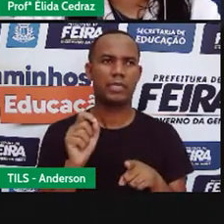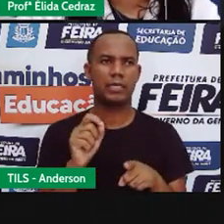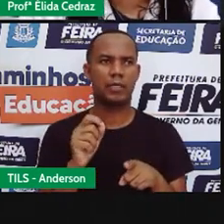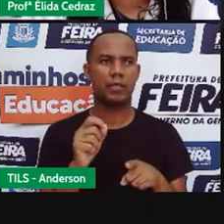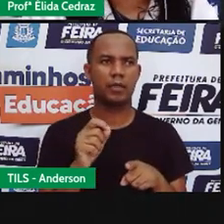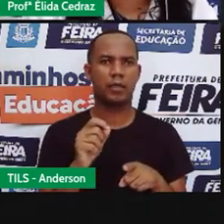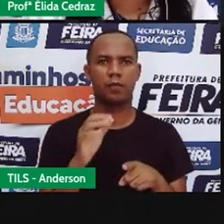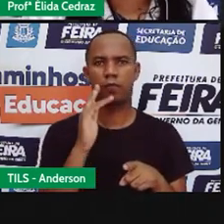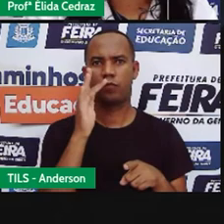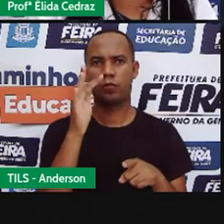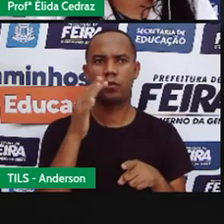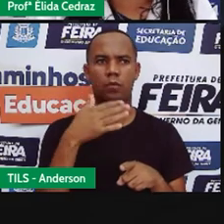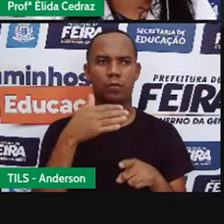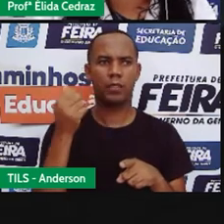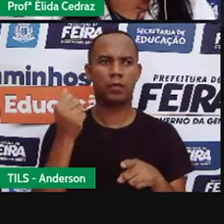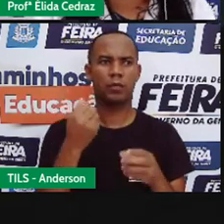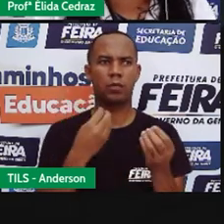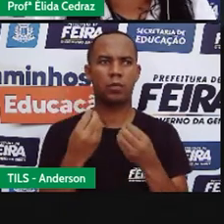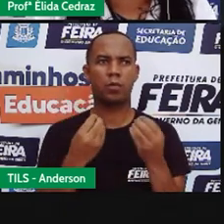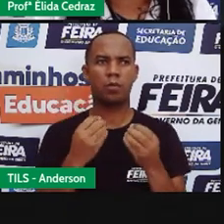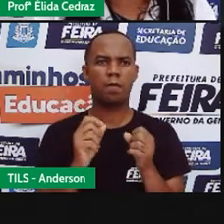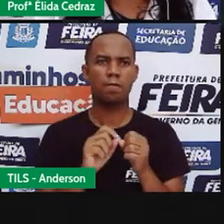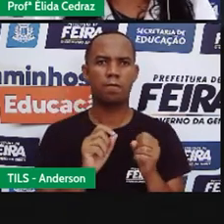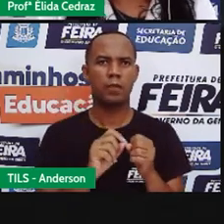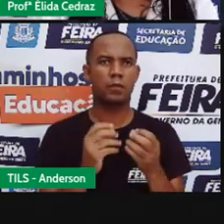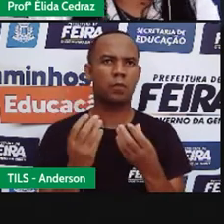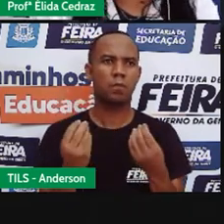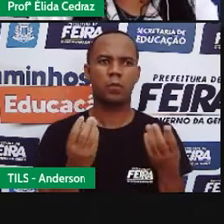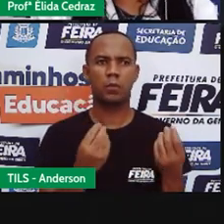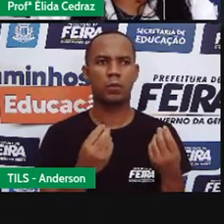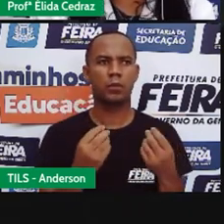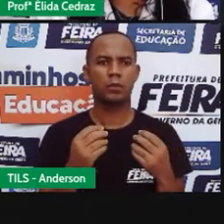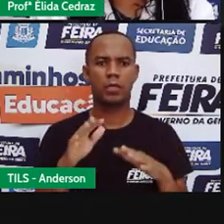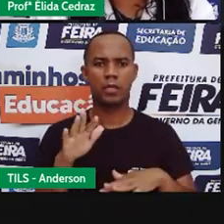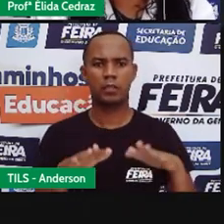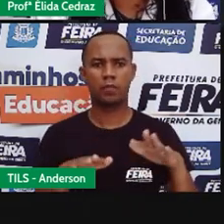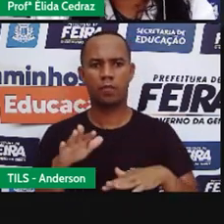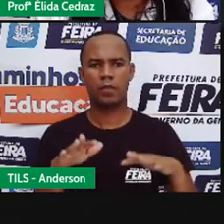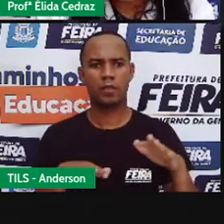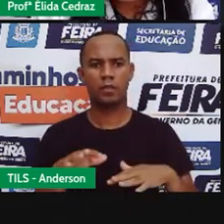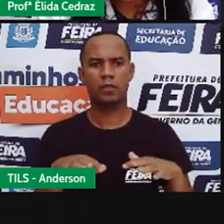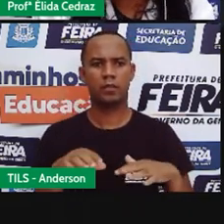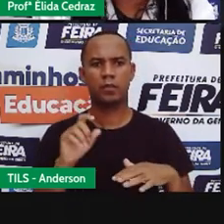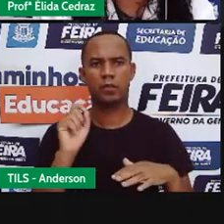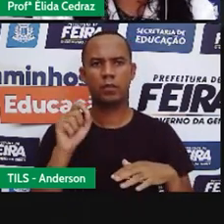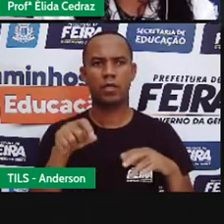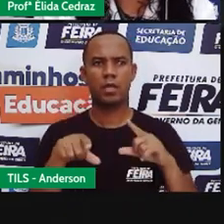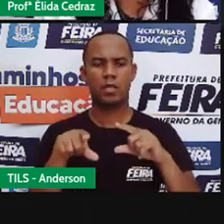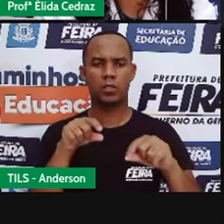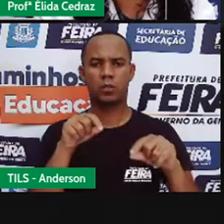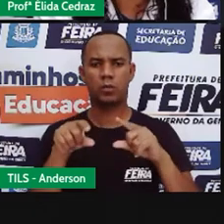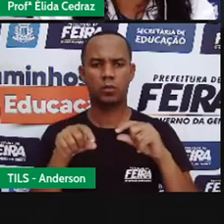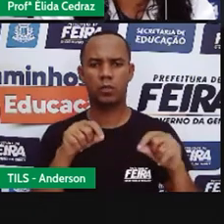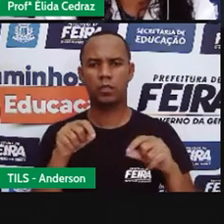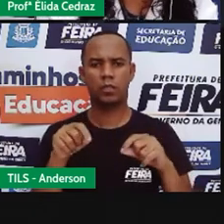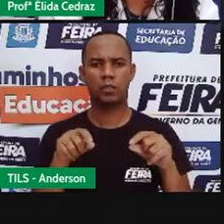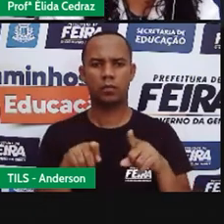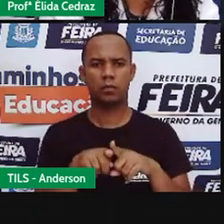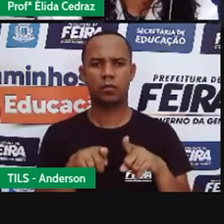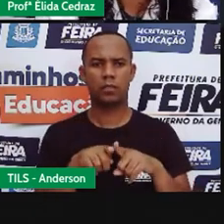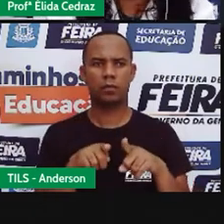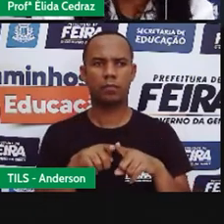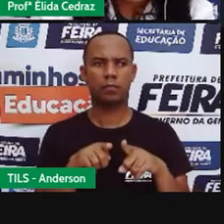moderna construção moderna tem feito muito os materiais tem que ser escolhidos e adquiridos